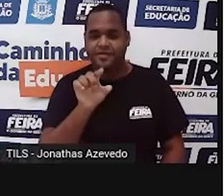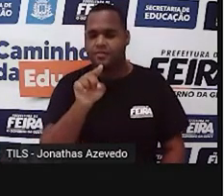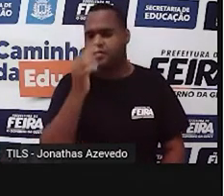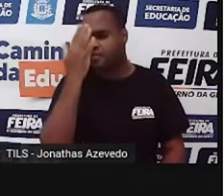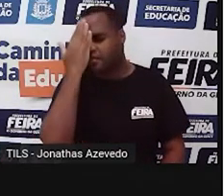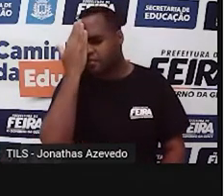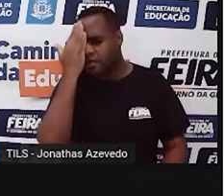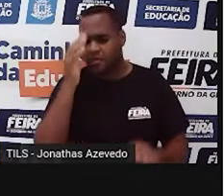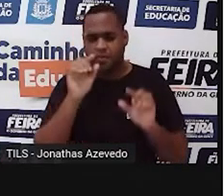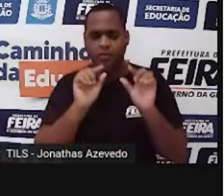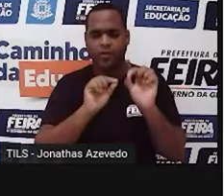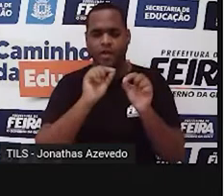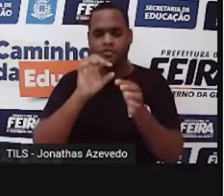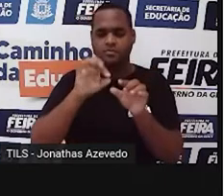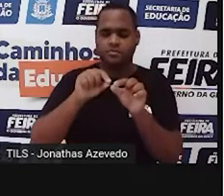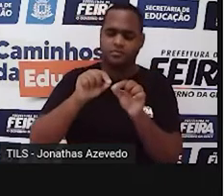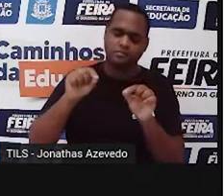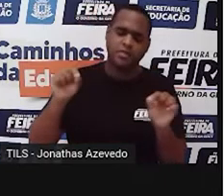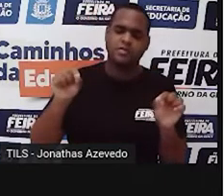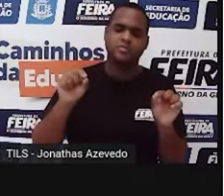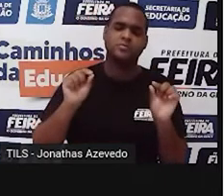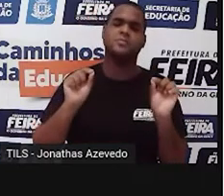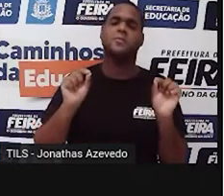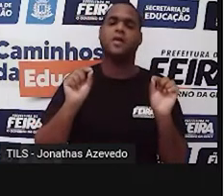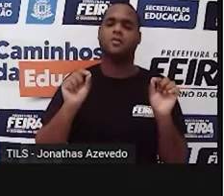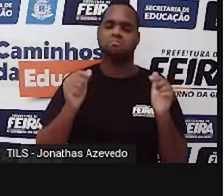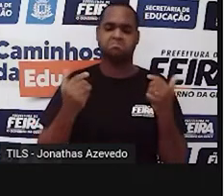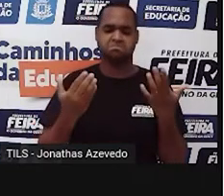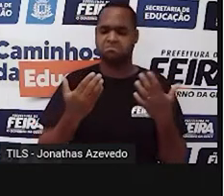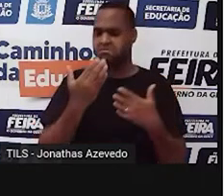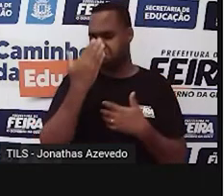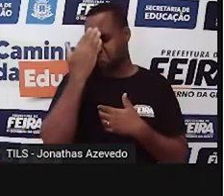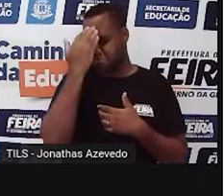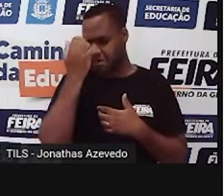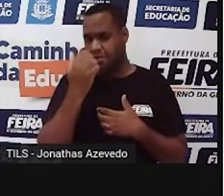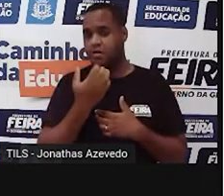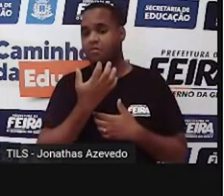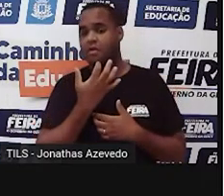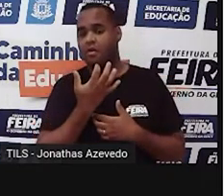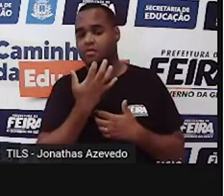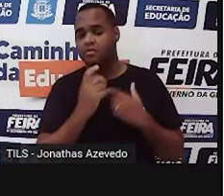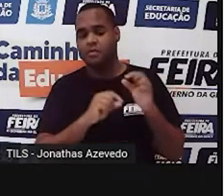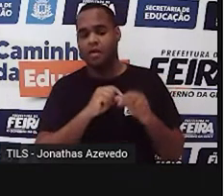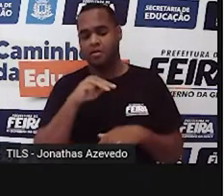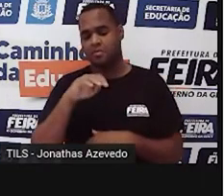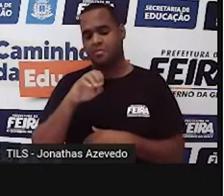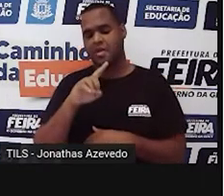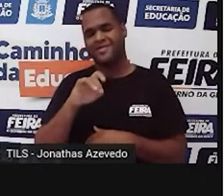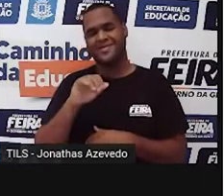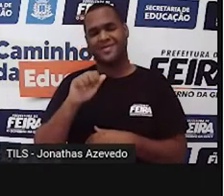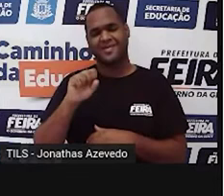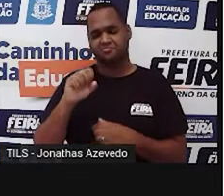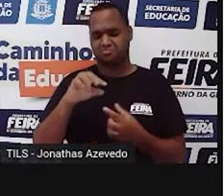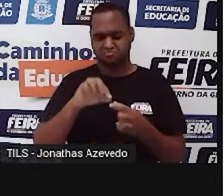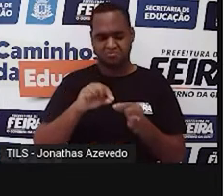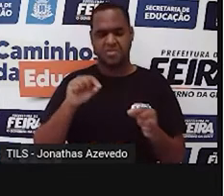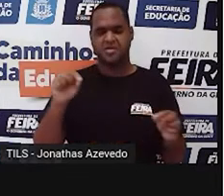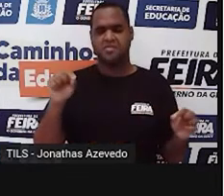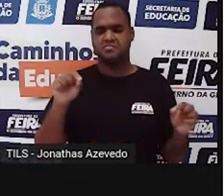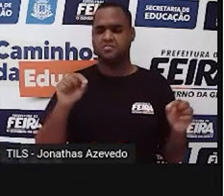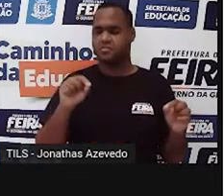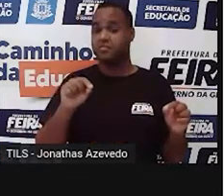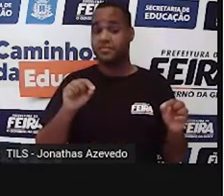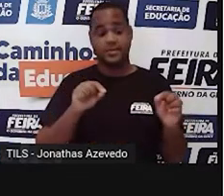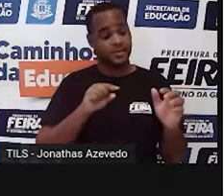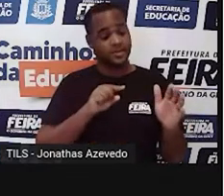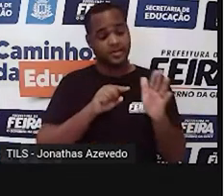sabe sobre medidas, né? O que é que você conhece sobre medidas, tá? Essa pergunta